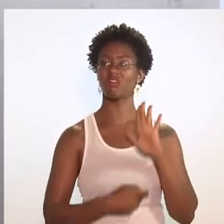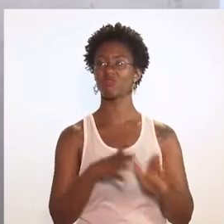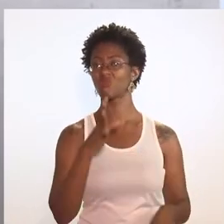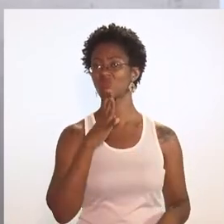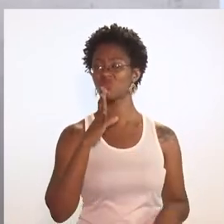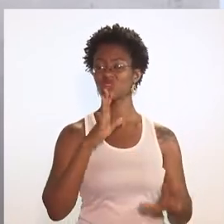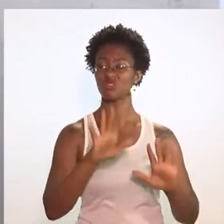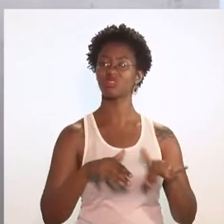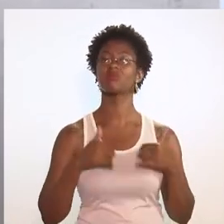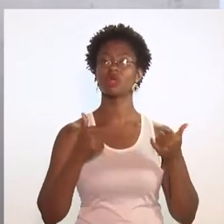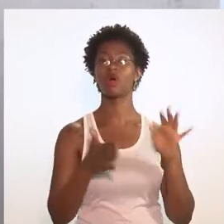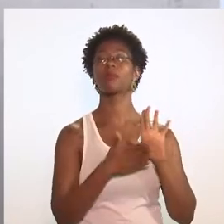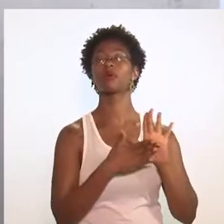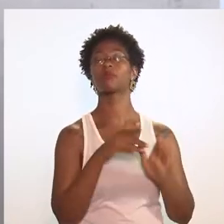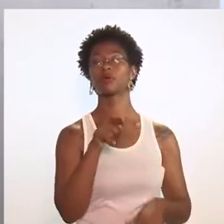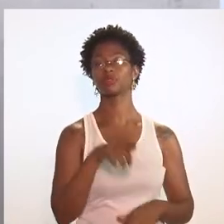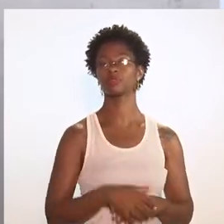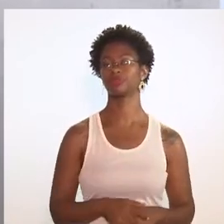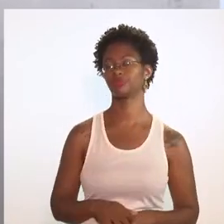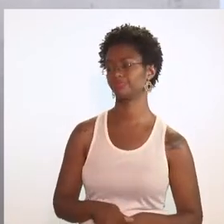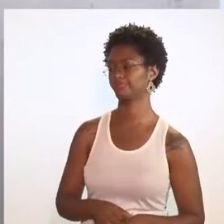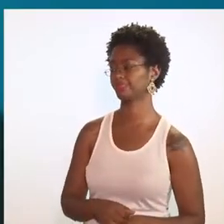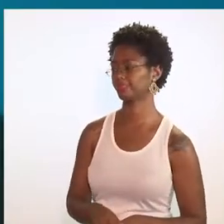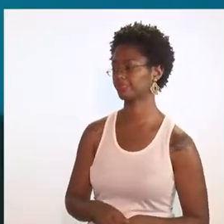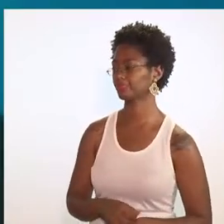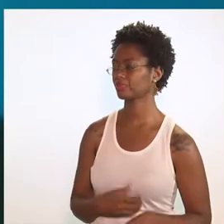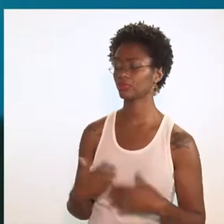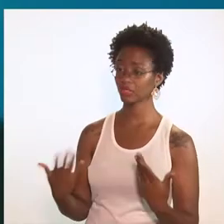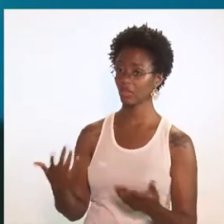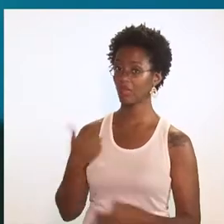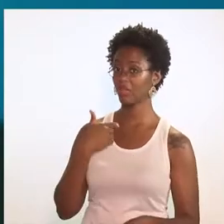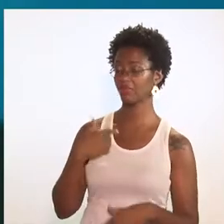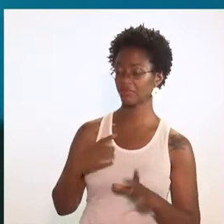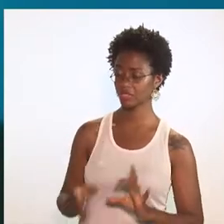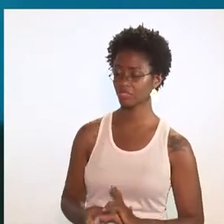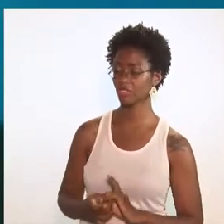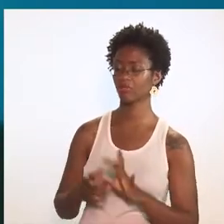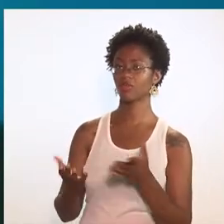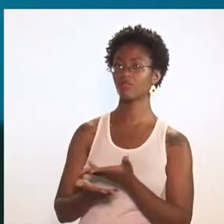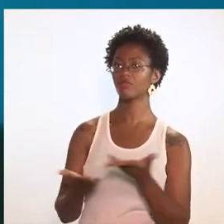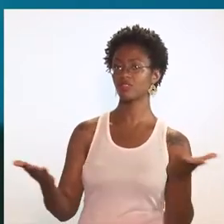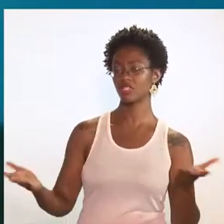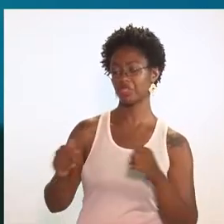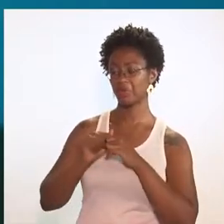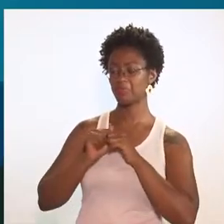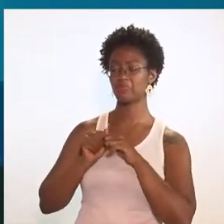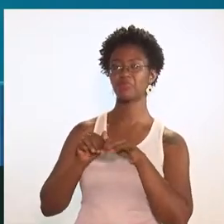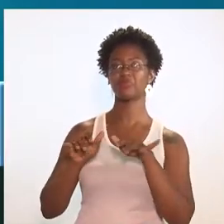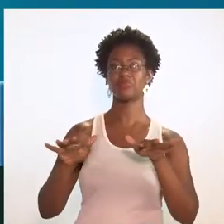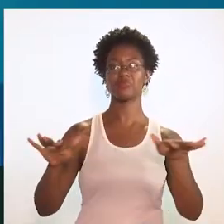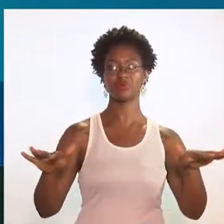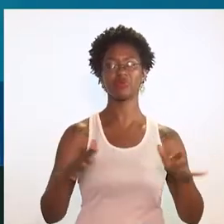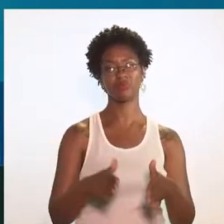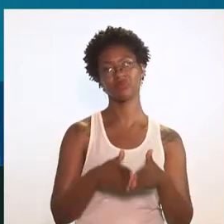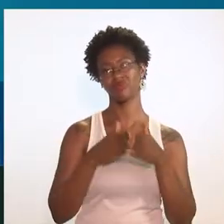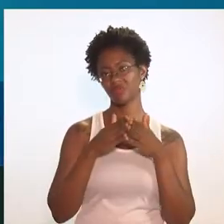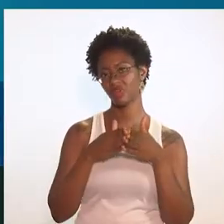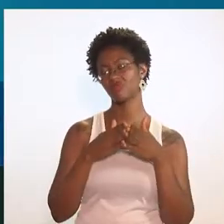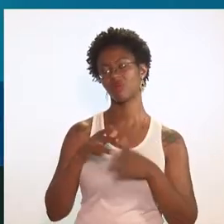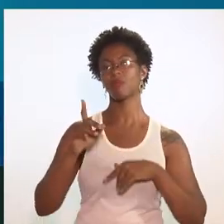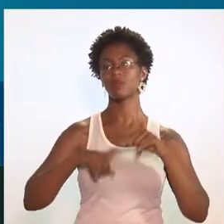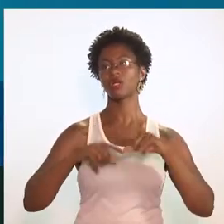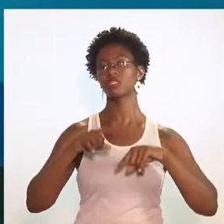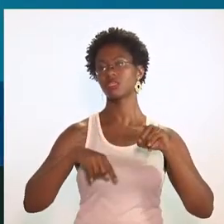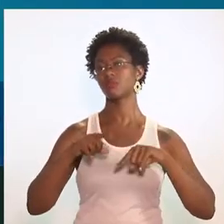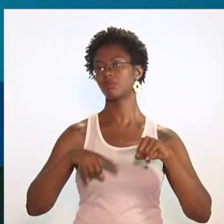também a esse texto? Conhecer melhor essa proposta? Eu vou disponibilizar, vocês tornam público aí a